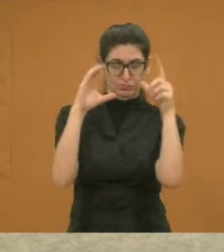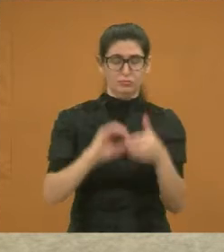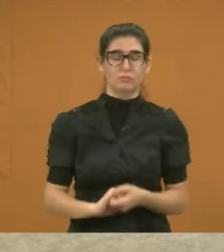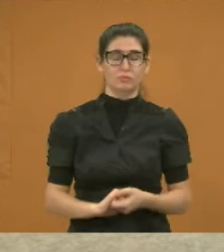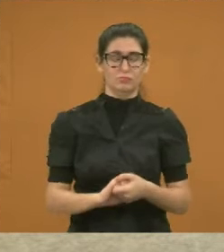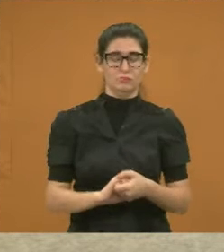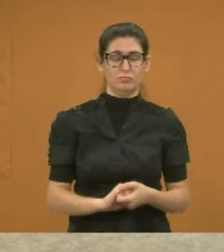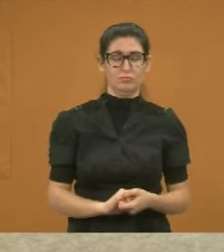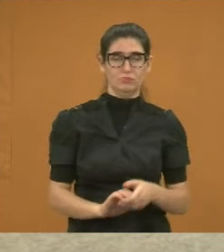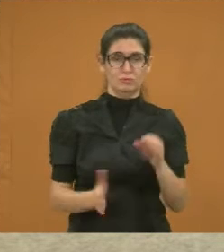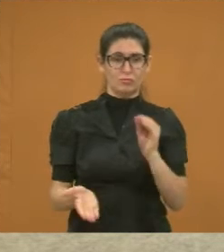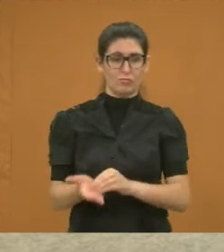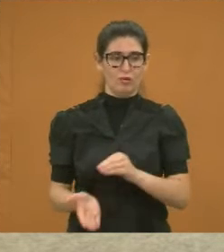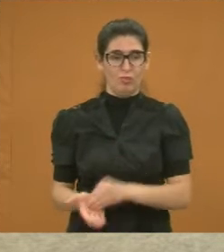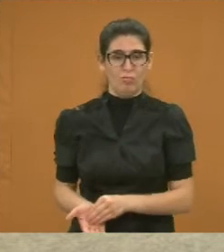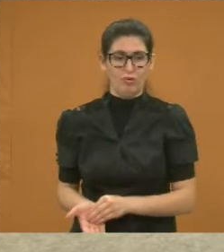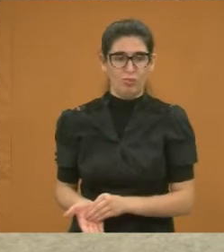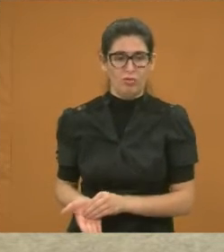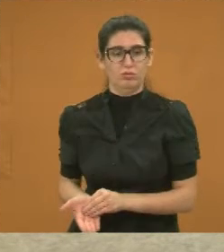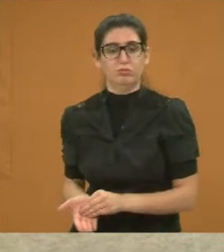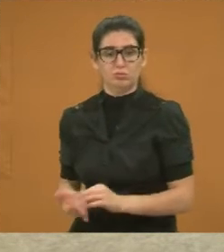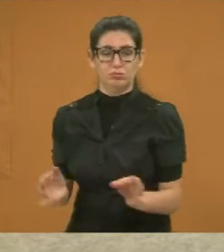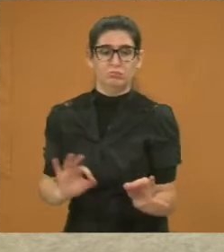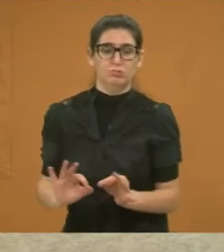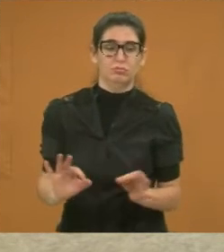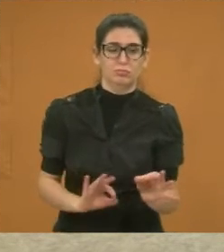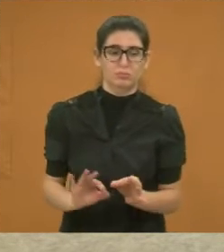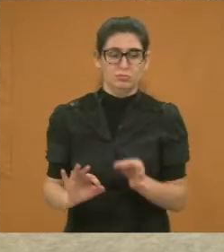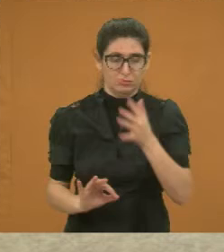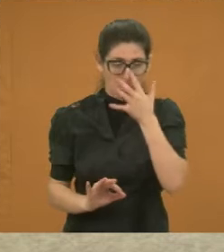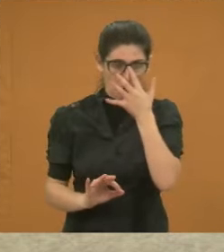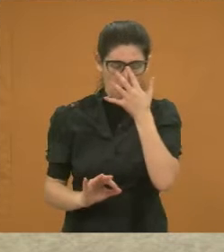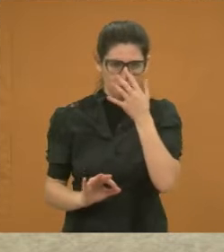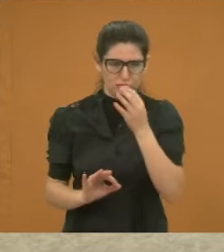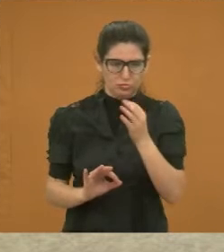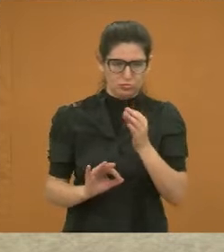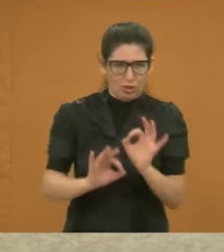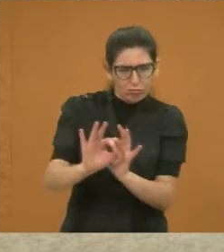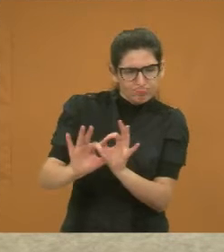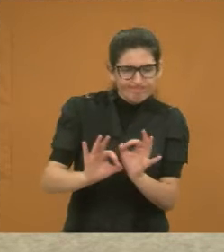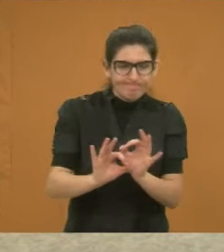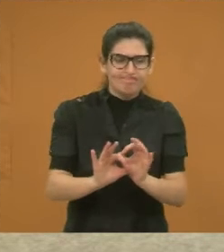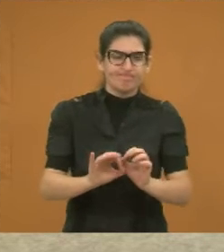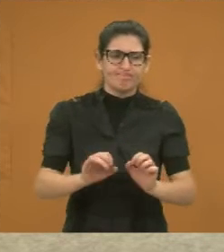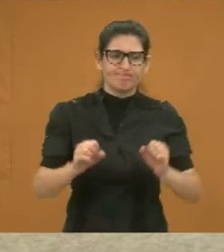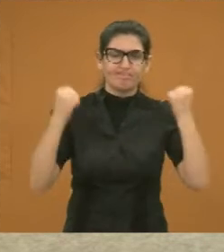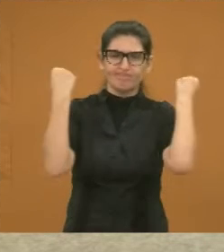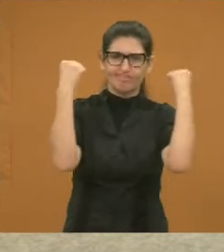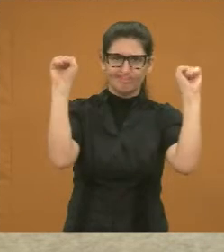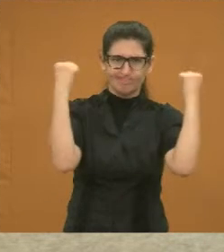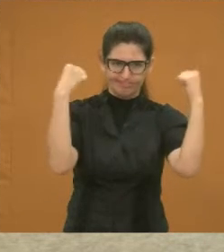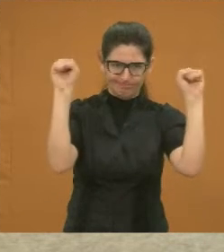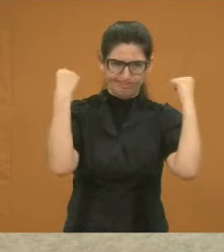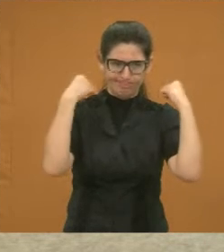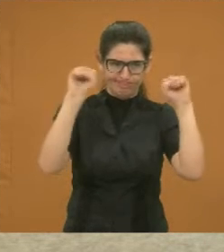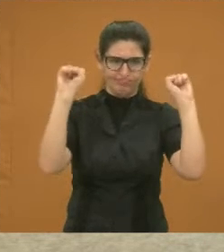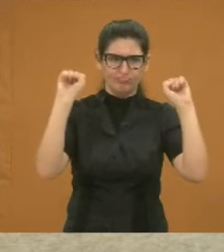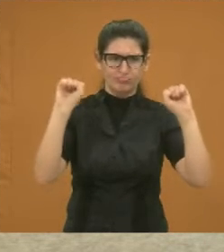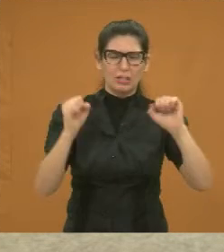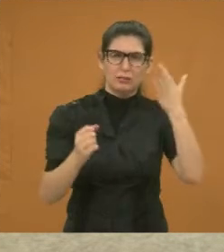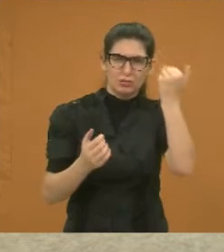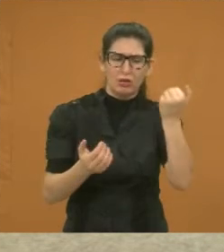Falta de manutenção nos aparelhos da Academia Ar Livre,